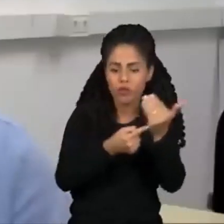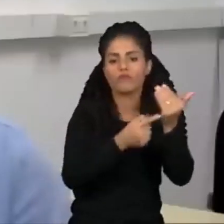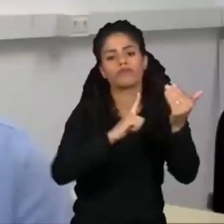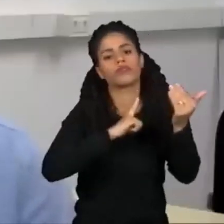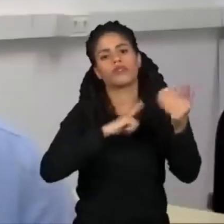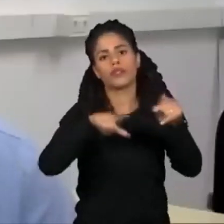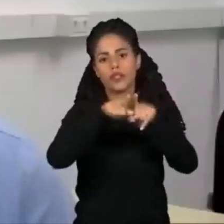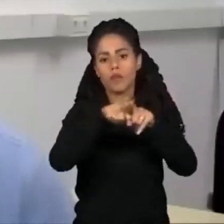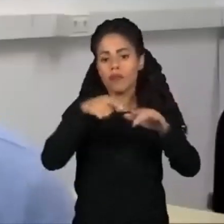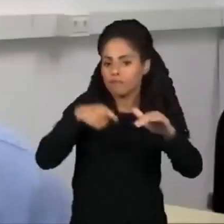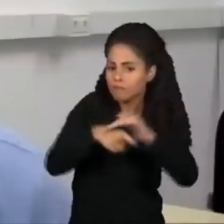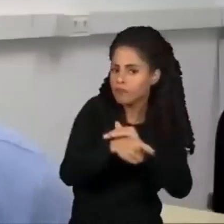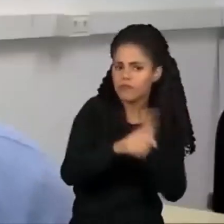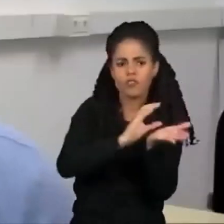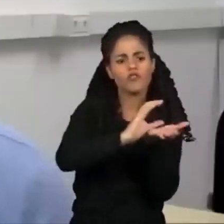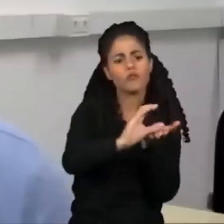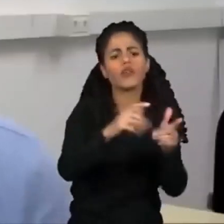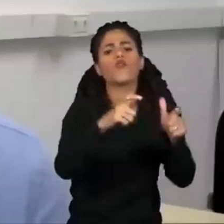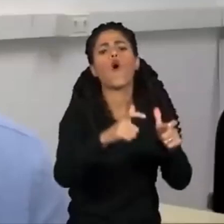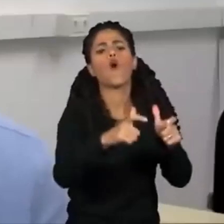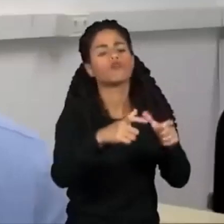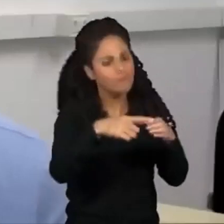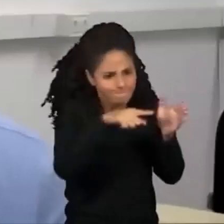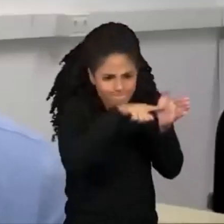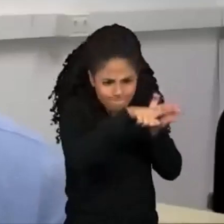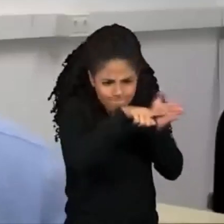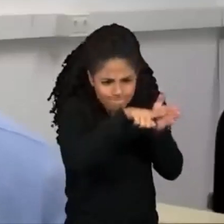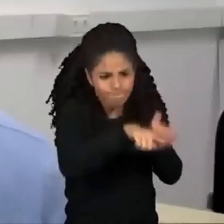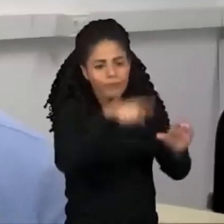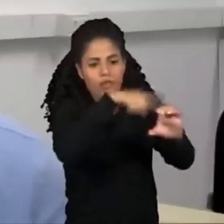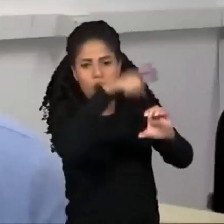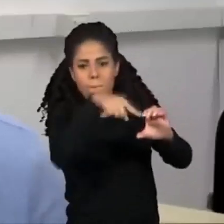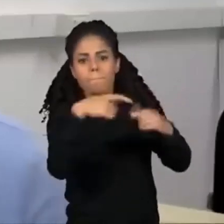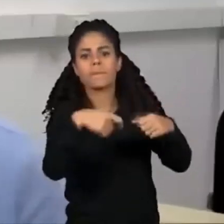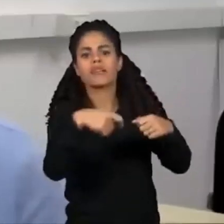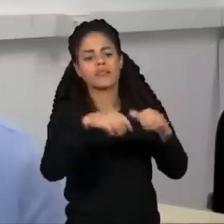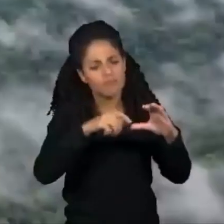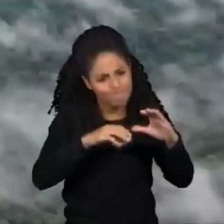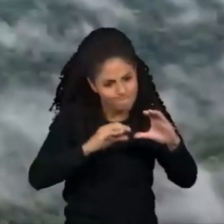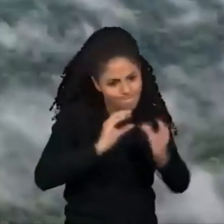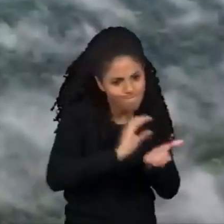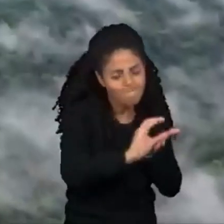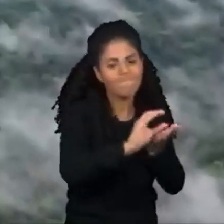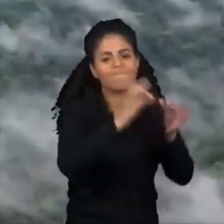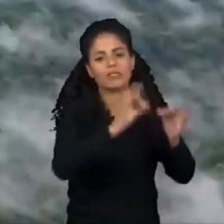investimentos em pesquisas para que sejam consolidados os processos atuais.